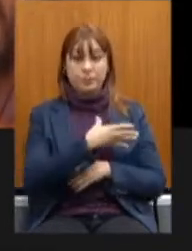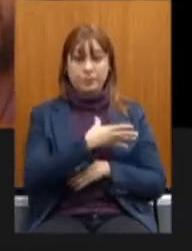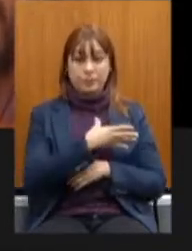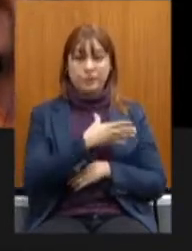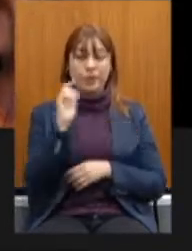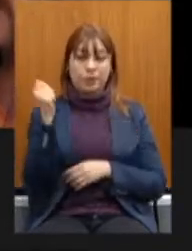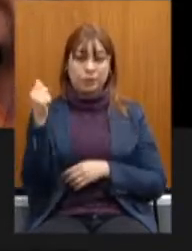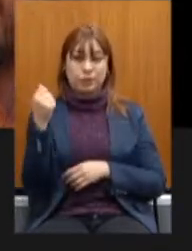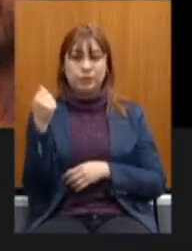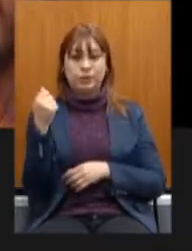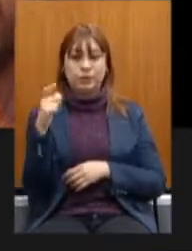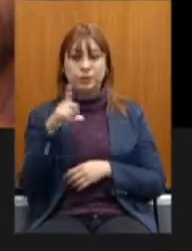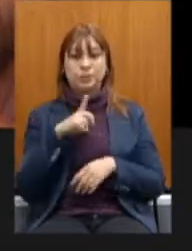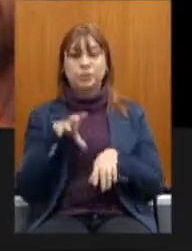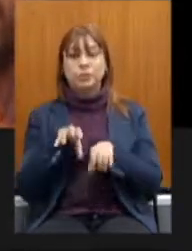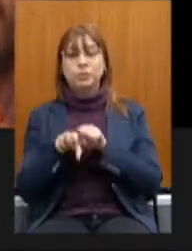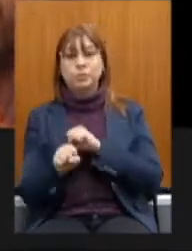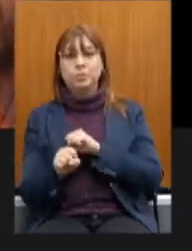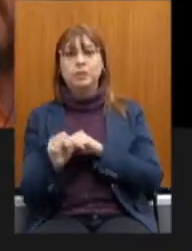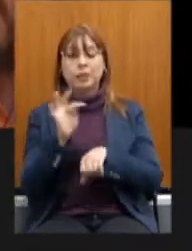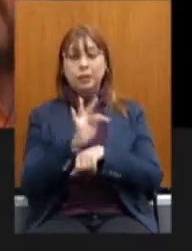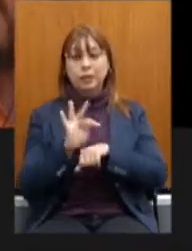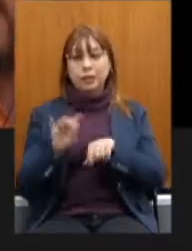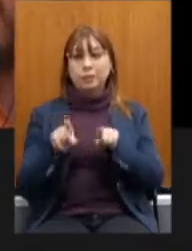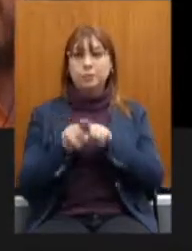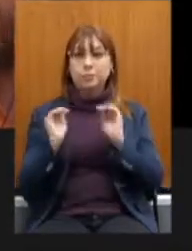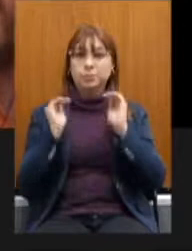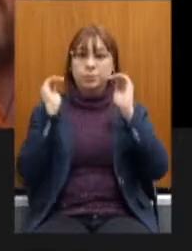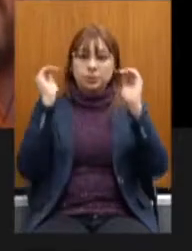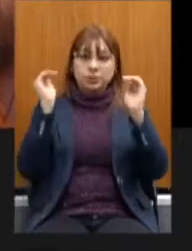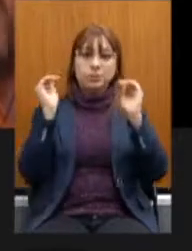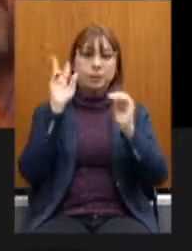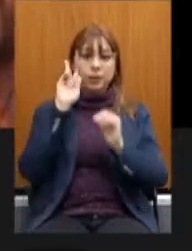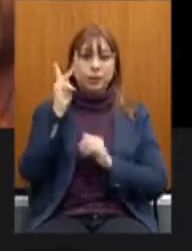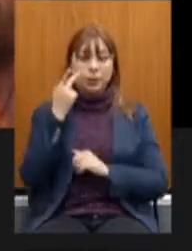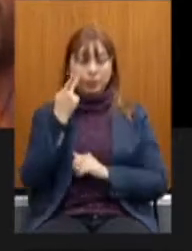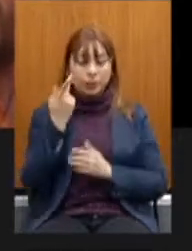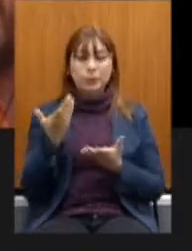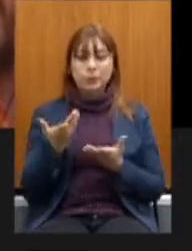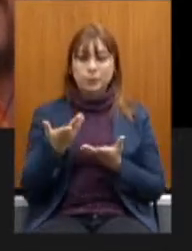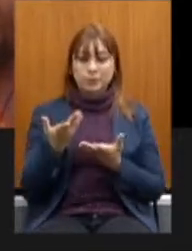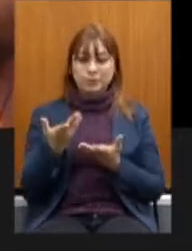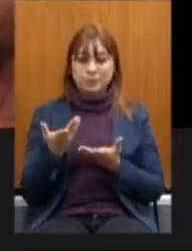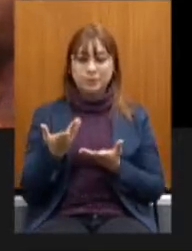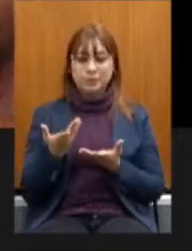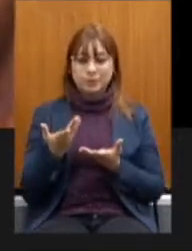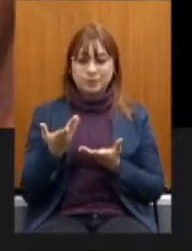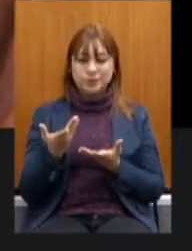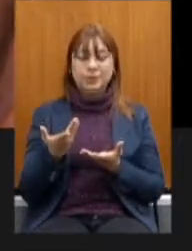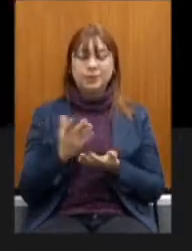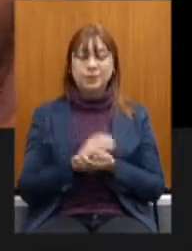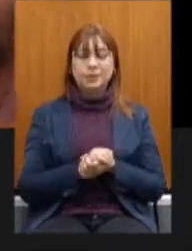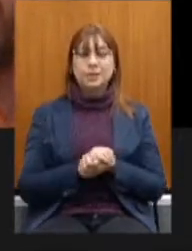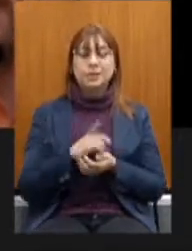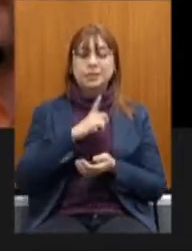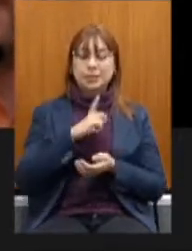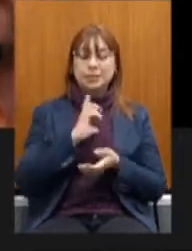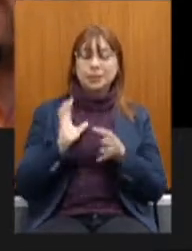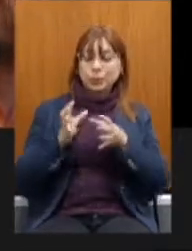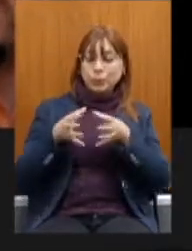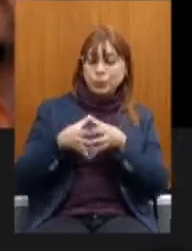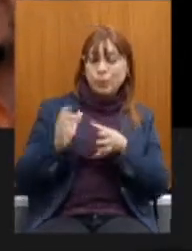formação técnica superior, ter um esforço recompensado e reconhecido através do ingresso em um corpo artístico